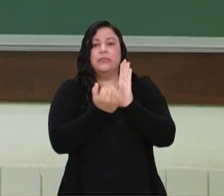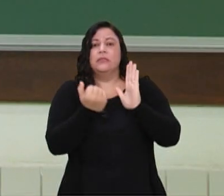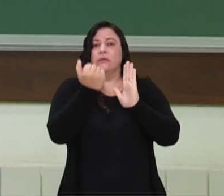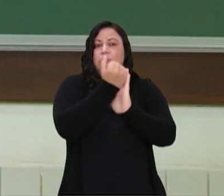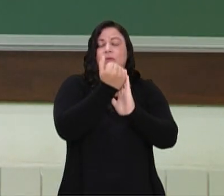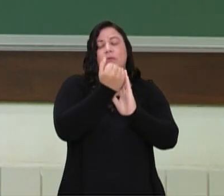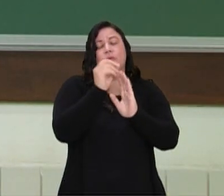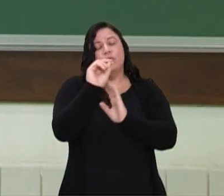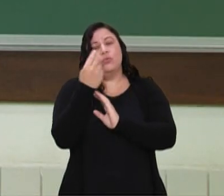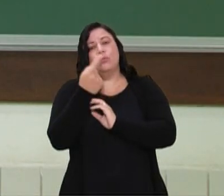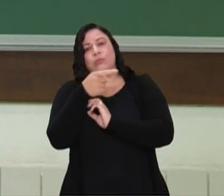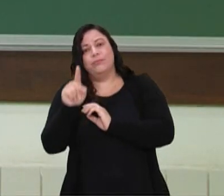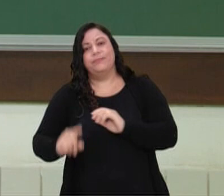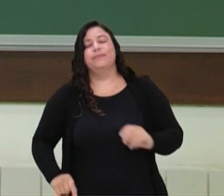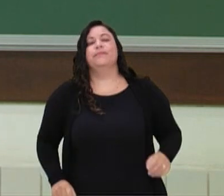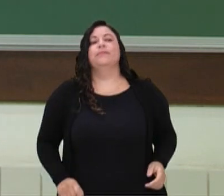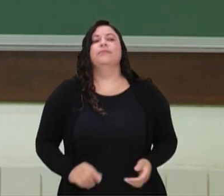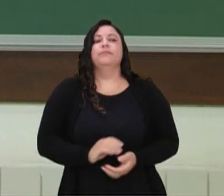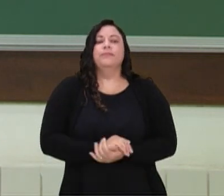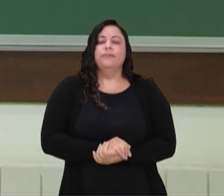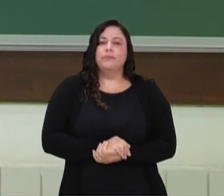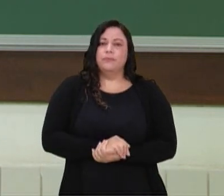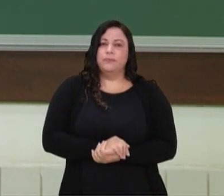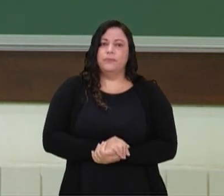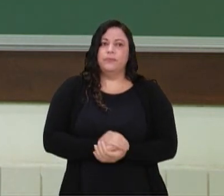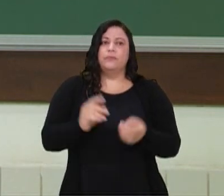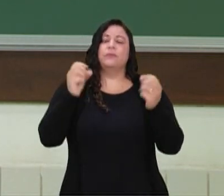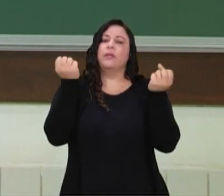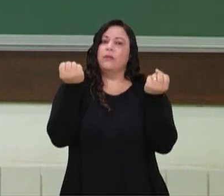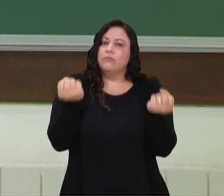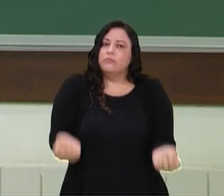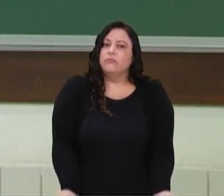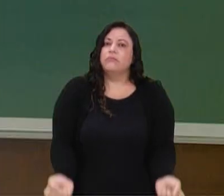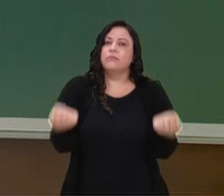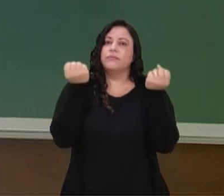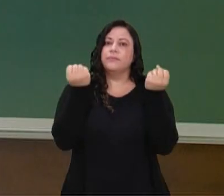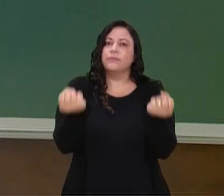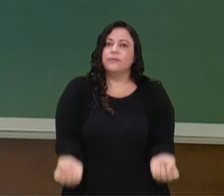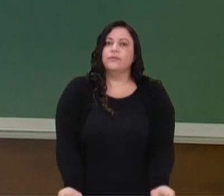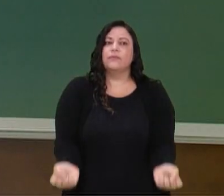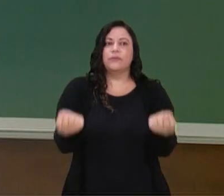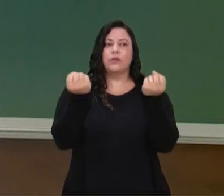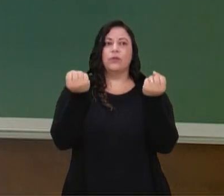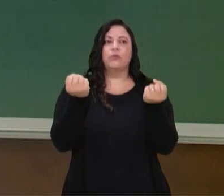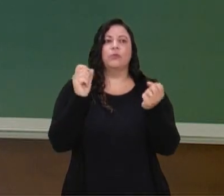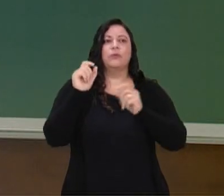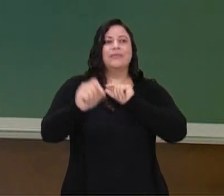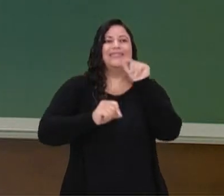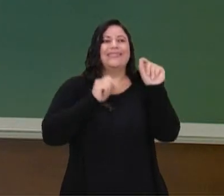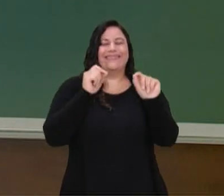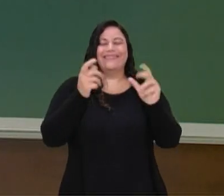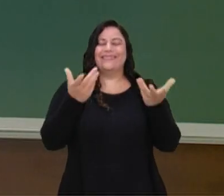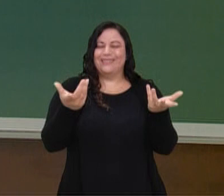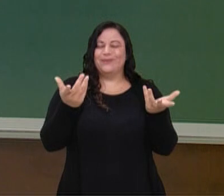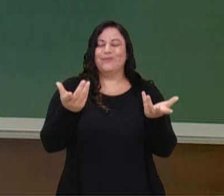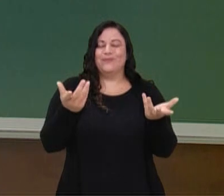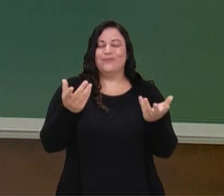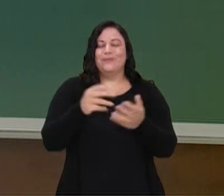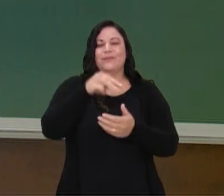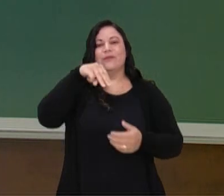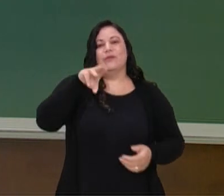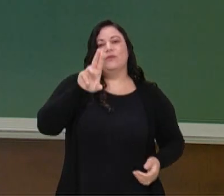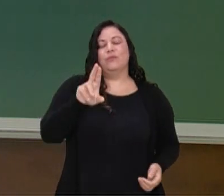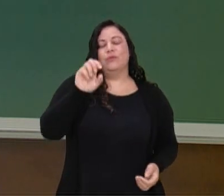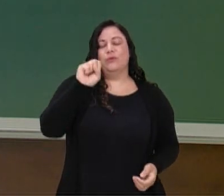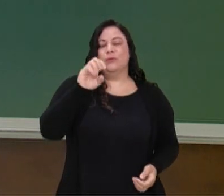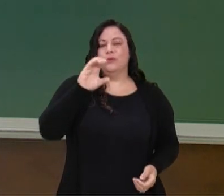trabalho ou não, né? A gente seguiu com a musculação, que, gente, a gente chama de musculação,